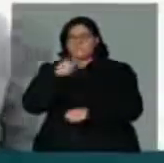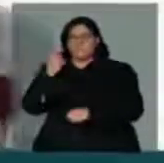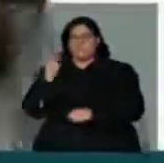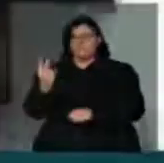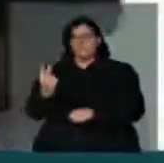senhor presidente.